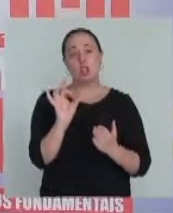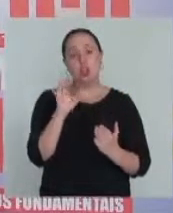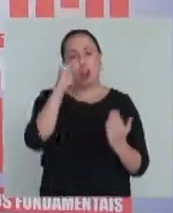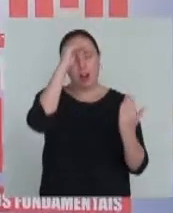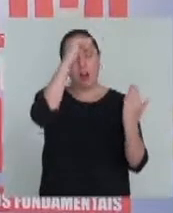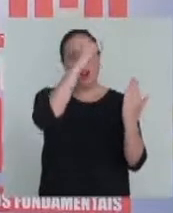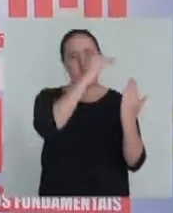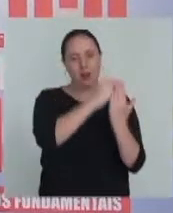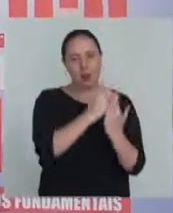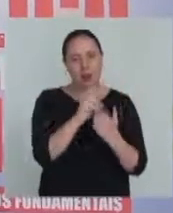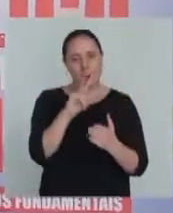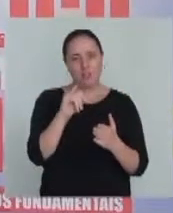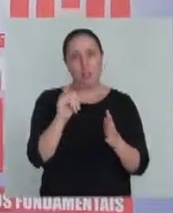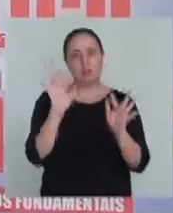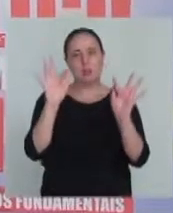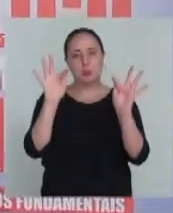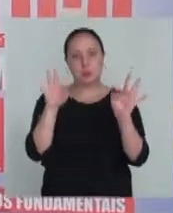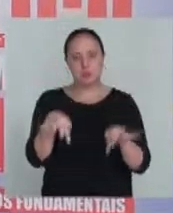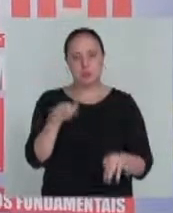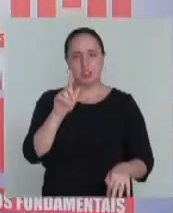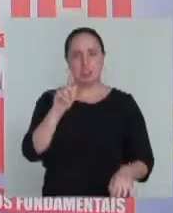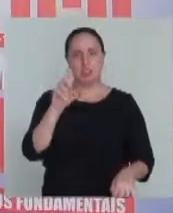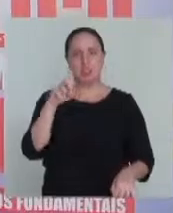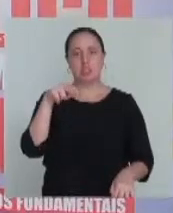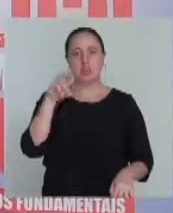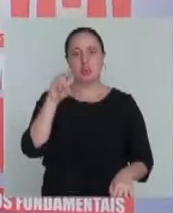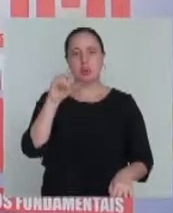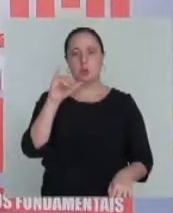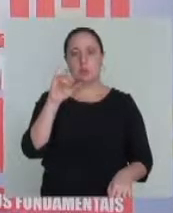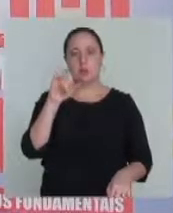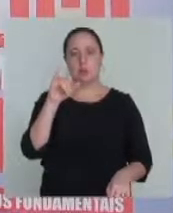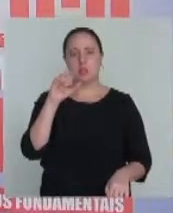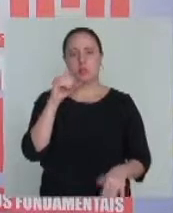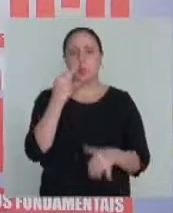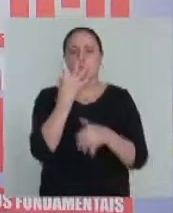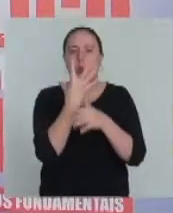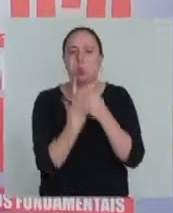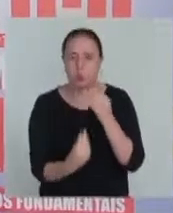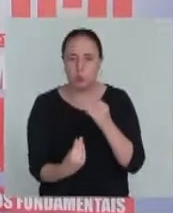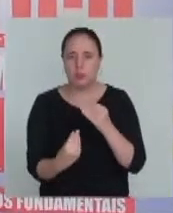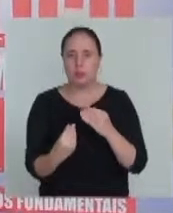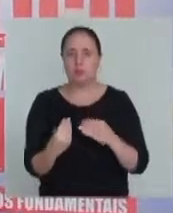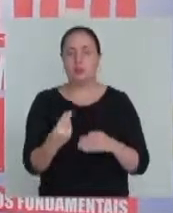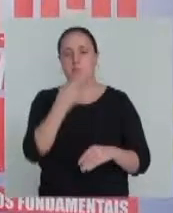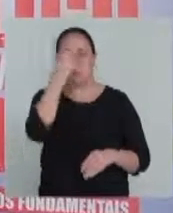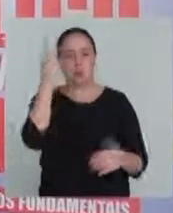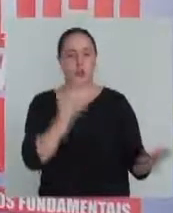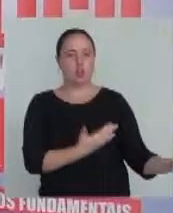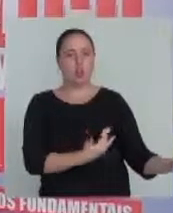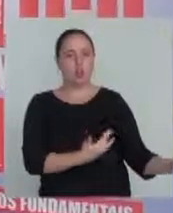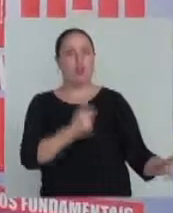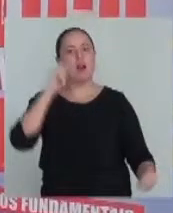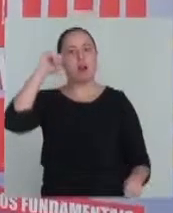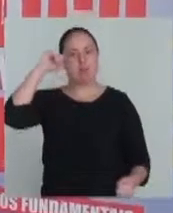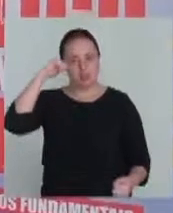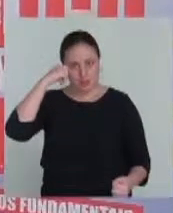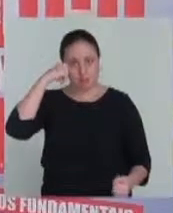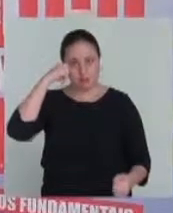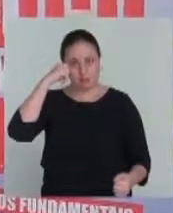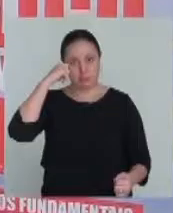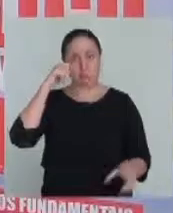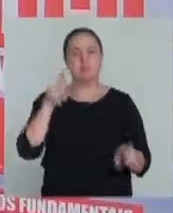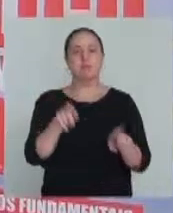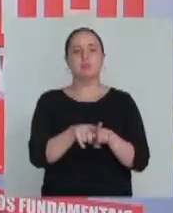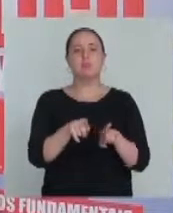porque só assim nós vamos acabar com o genocídio que acontece da juventude negra, tanto urbana quanto rural,